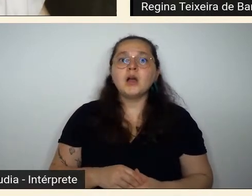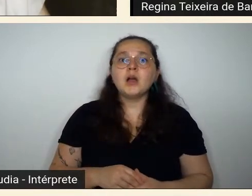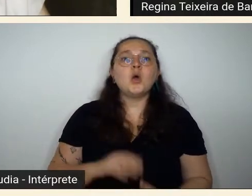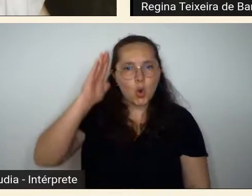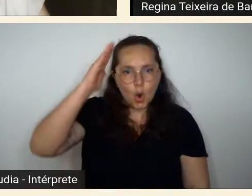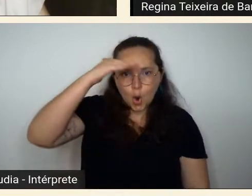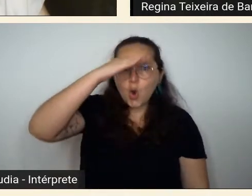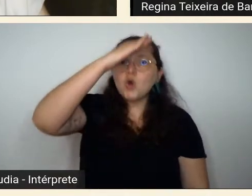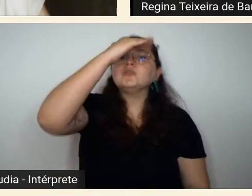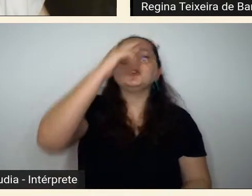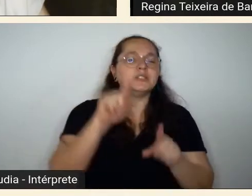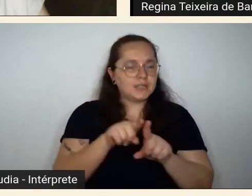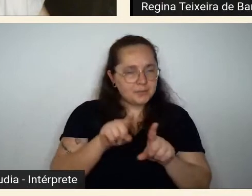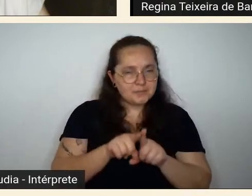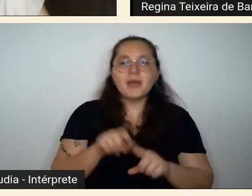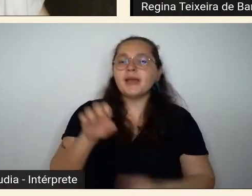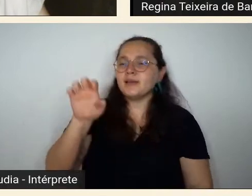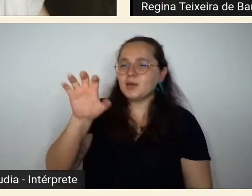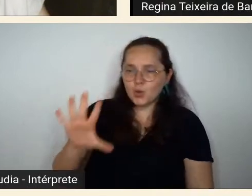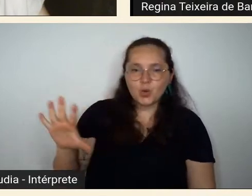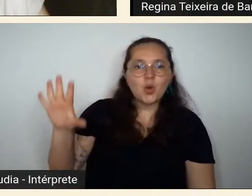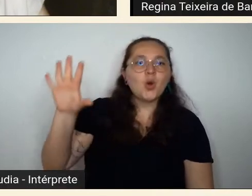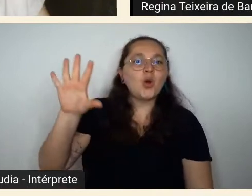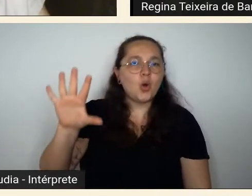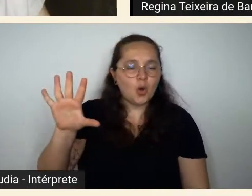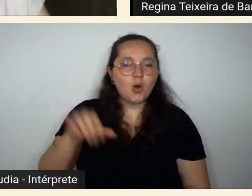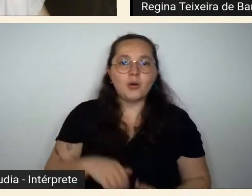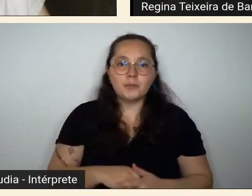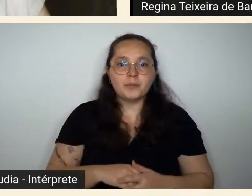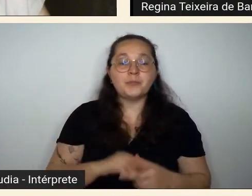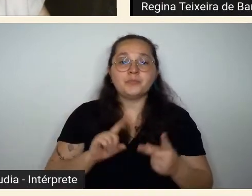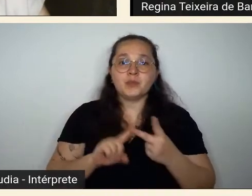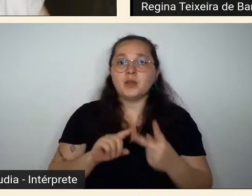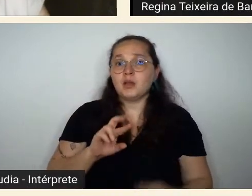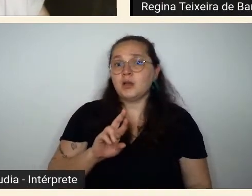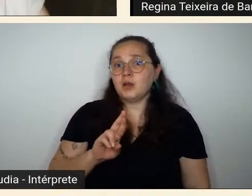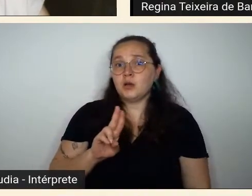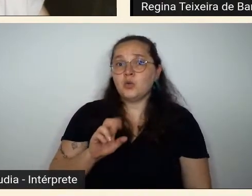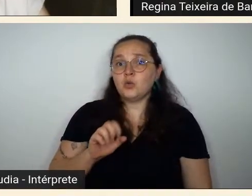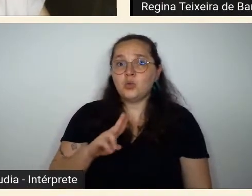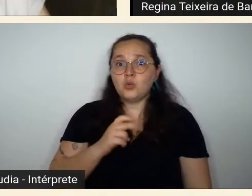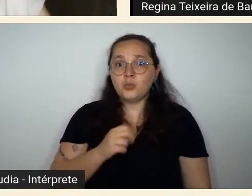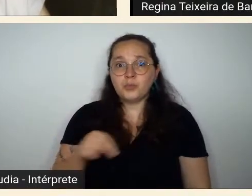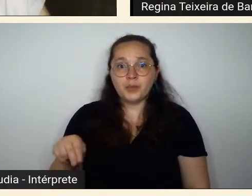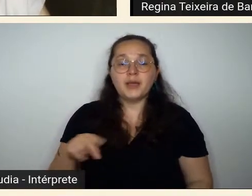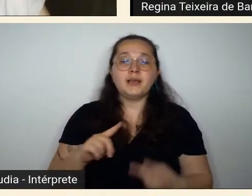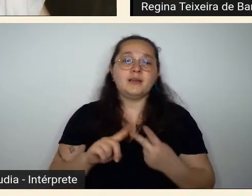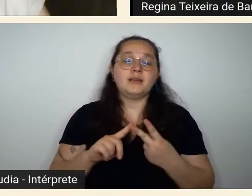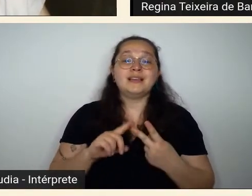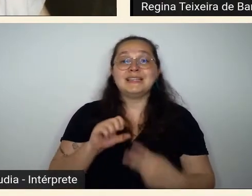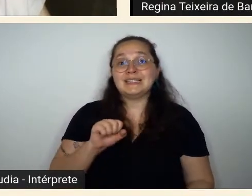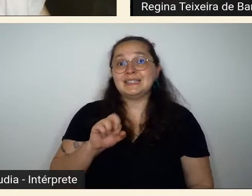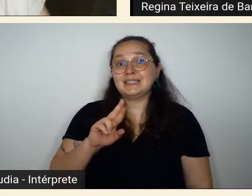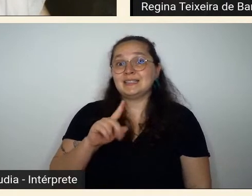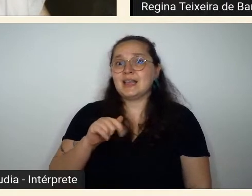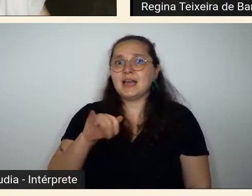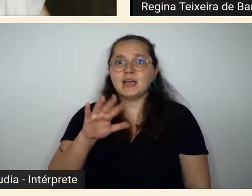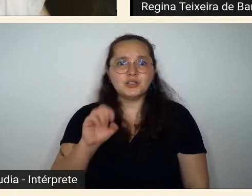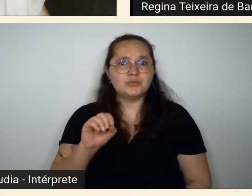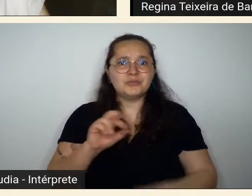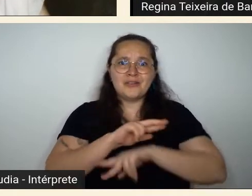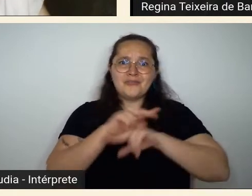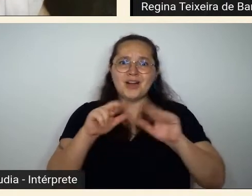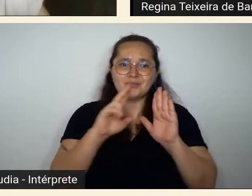esteve lá na Europa também o Rubens Bárbara de Moraes estudava na Suíça Sérgio Millier enfim eles